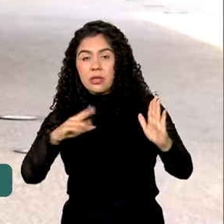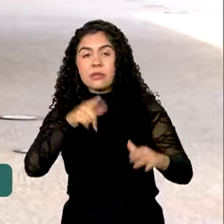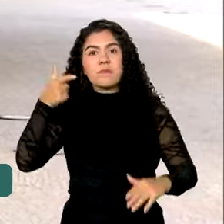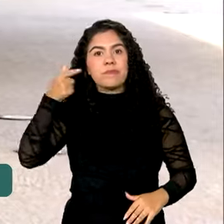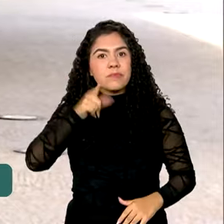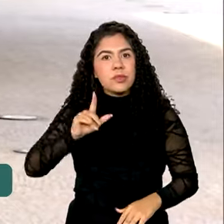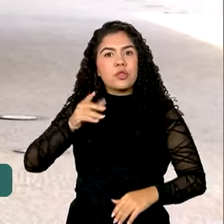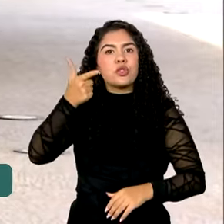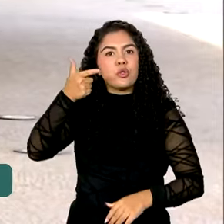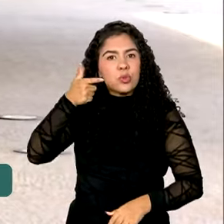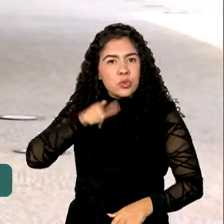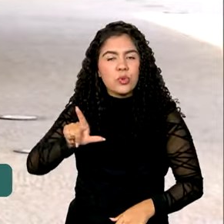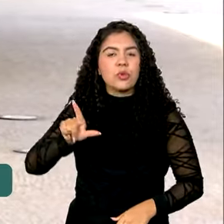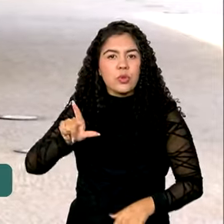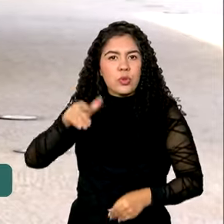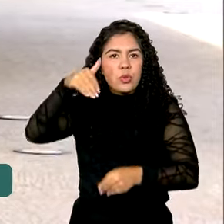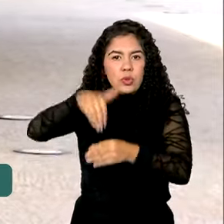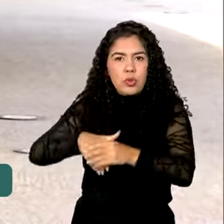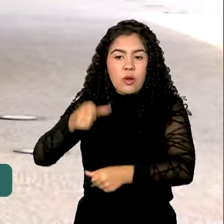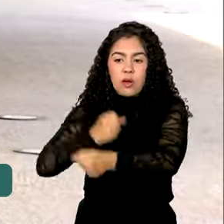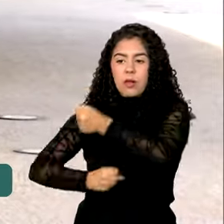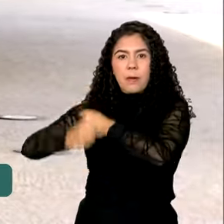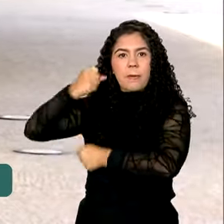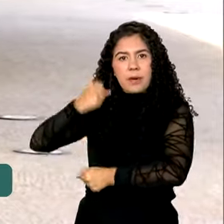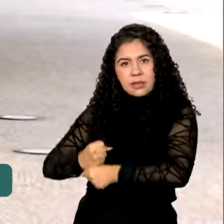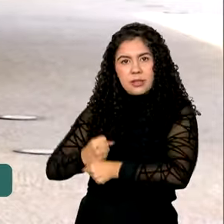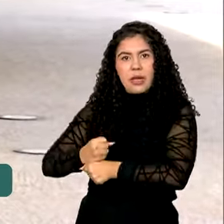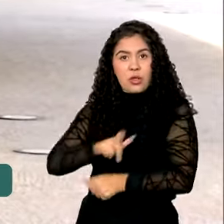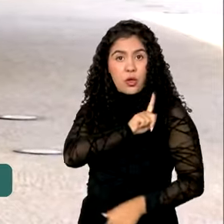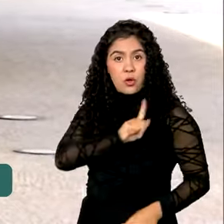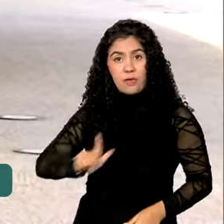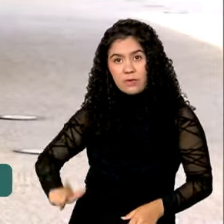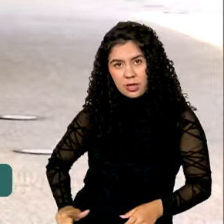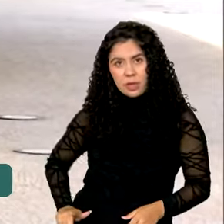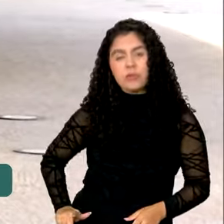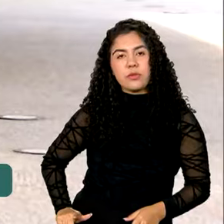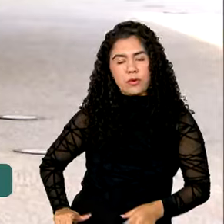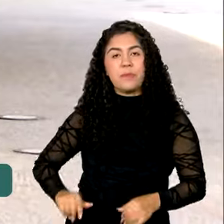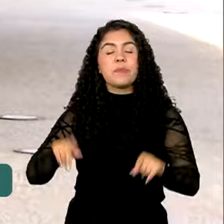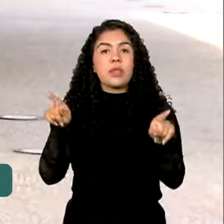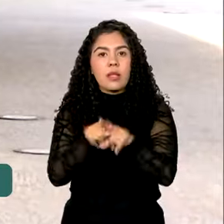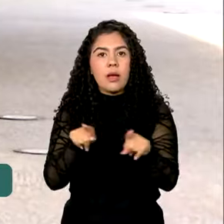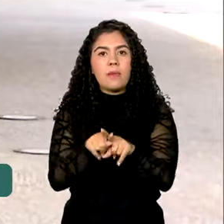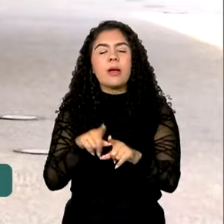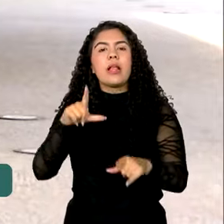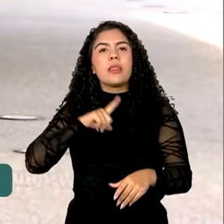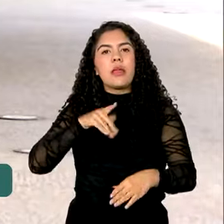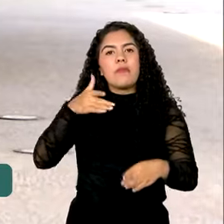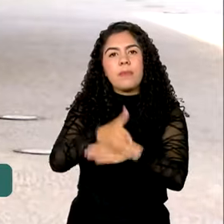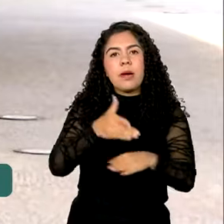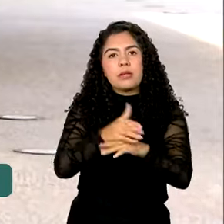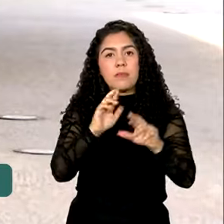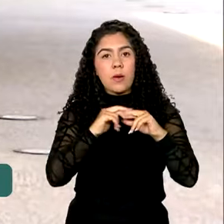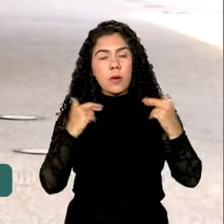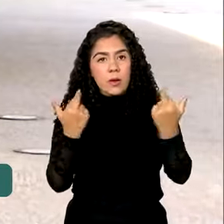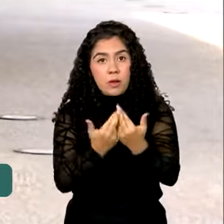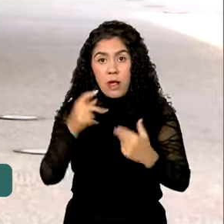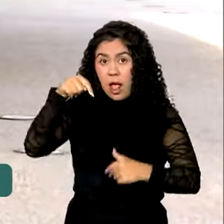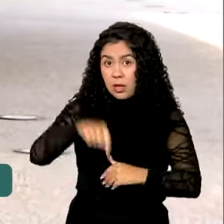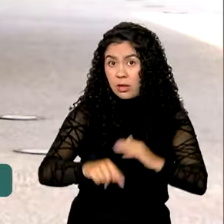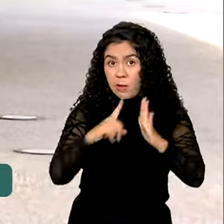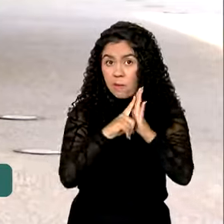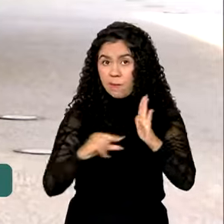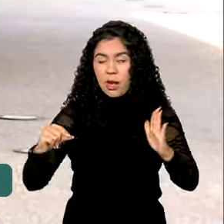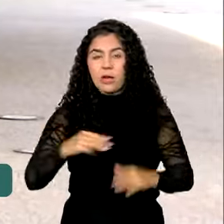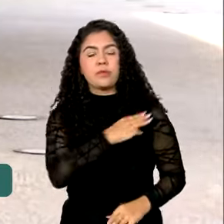ano passado para o cargo de governador em primeiro turno. Também participaram do encontro aqui no Palácio do Planalto